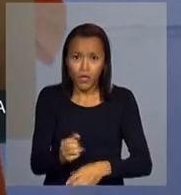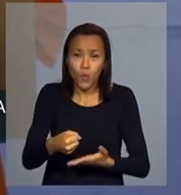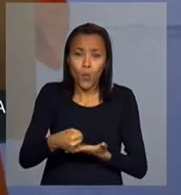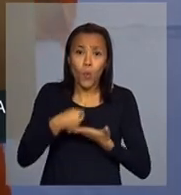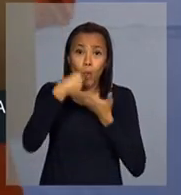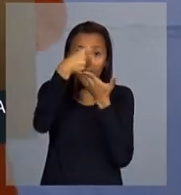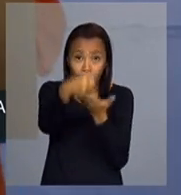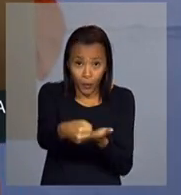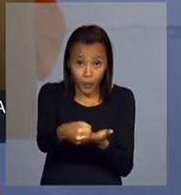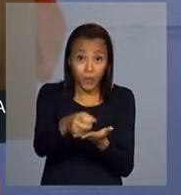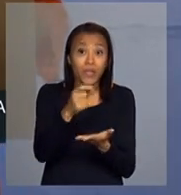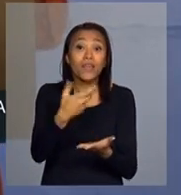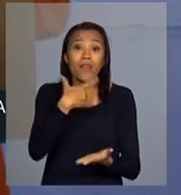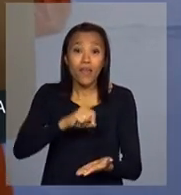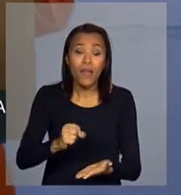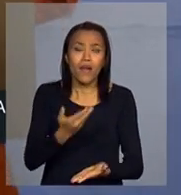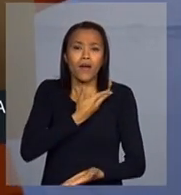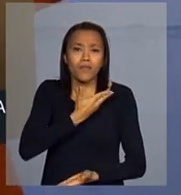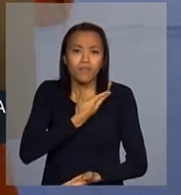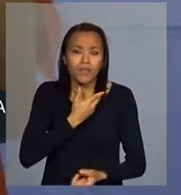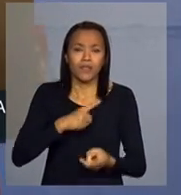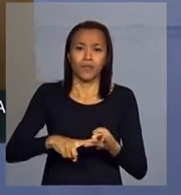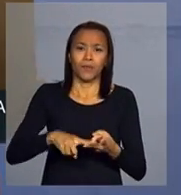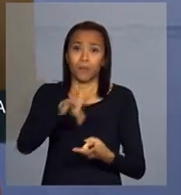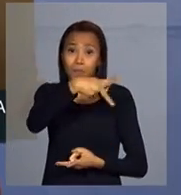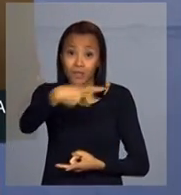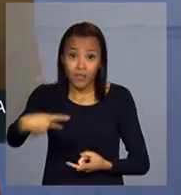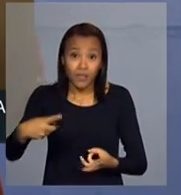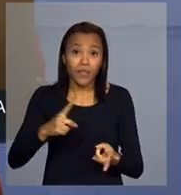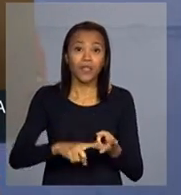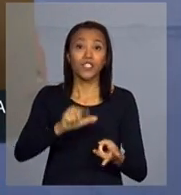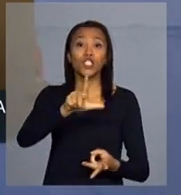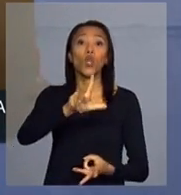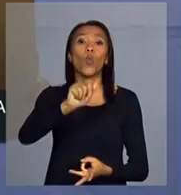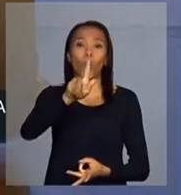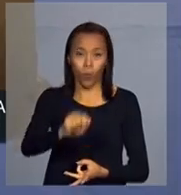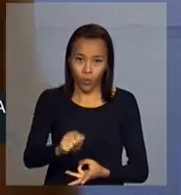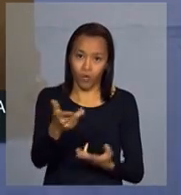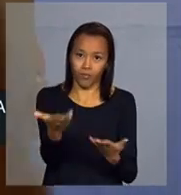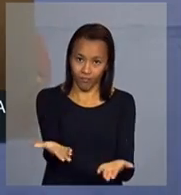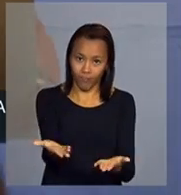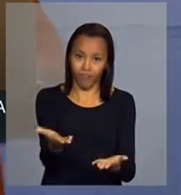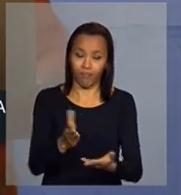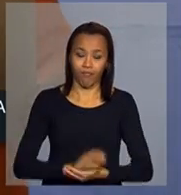companheiro, presidente brasileiro, Luiz Inácio Lula da Silva.